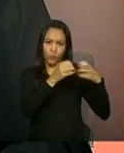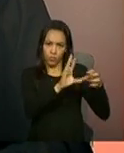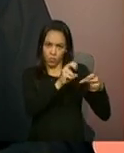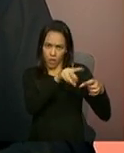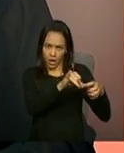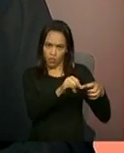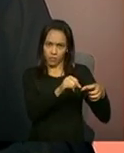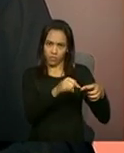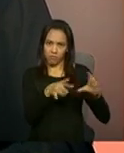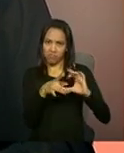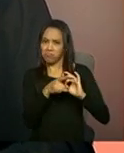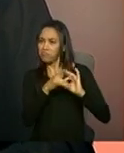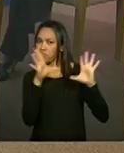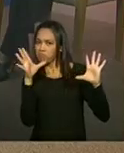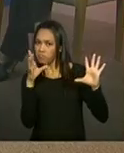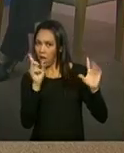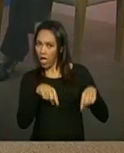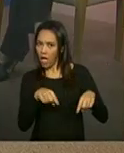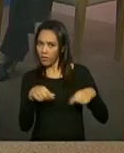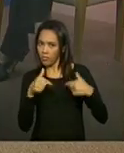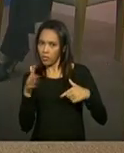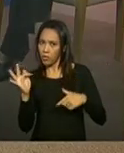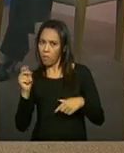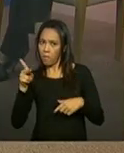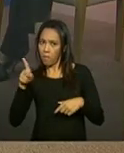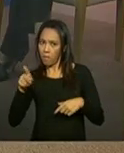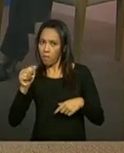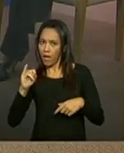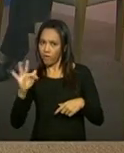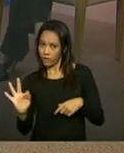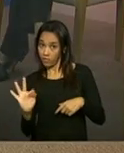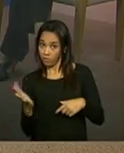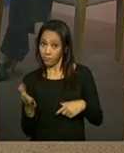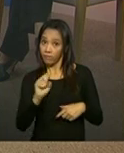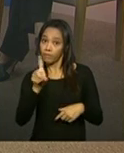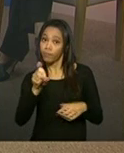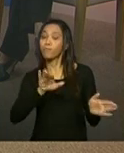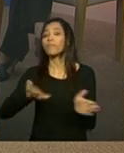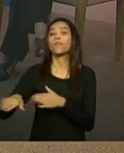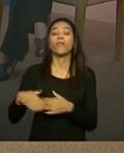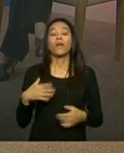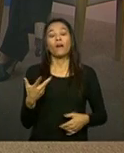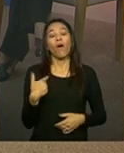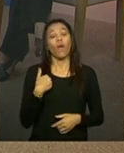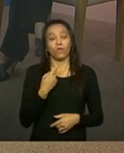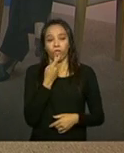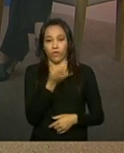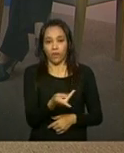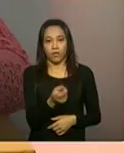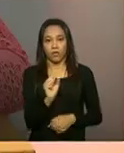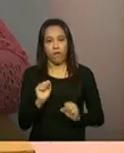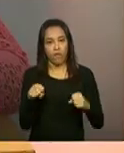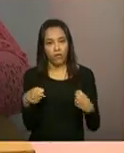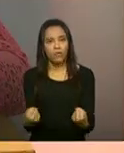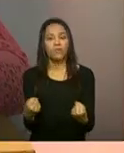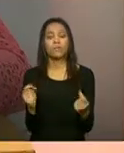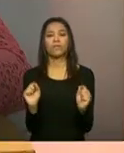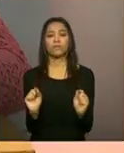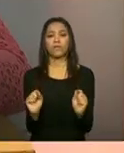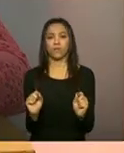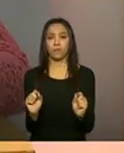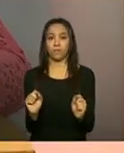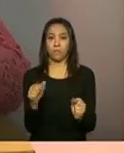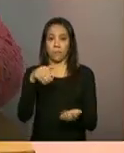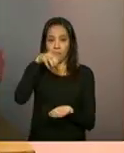PAIF? Bom, a gente sempre tem reforçado a importância da proteção proativa. O